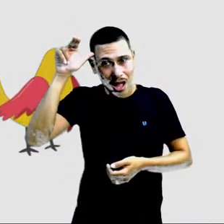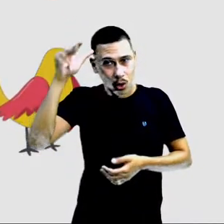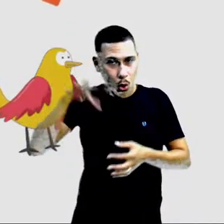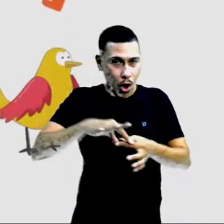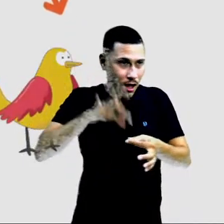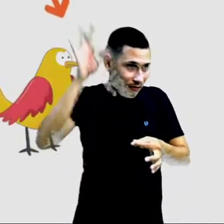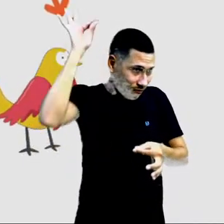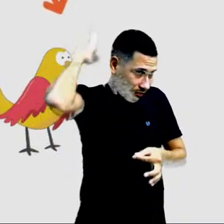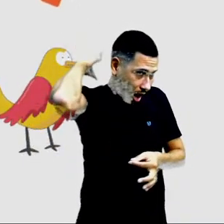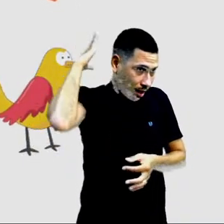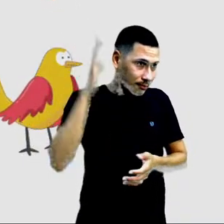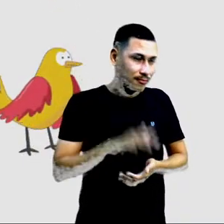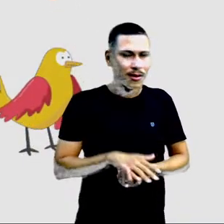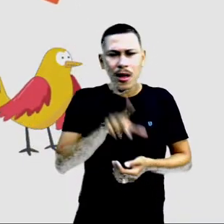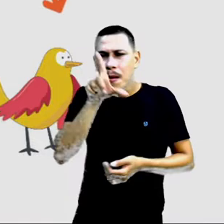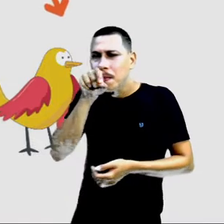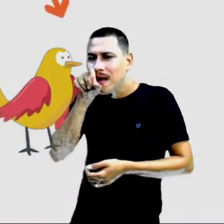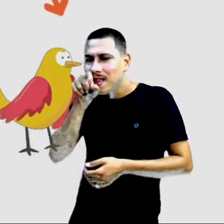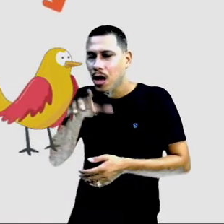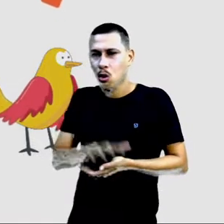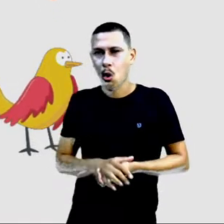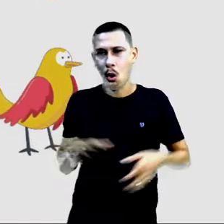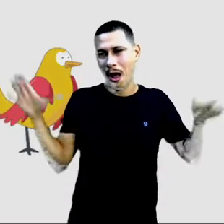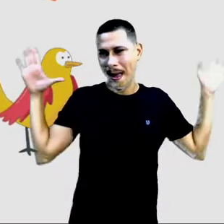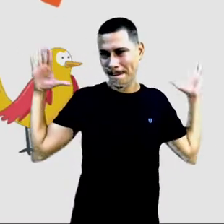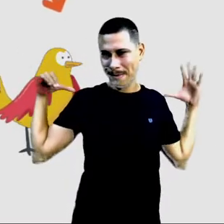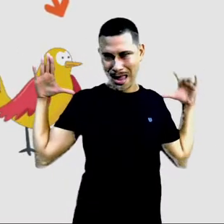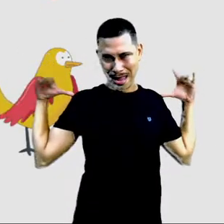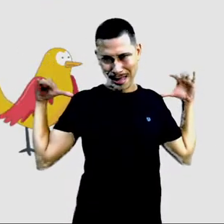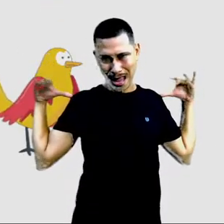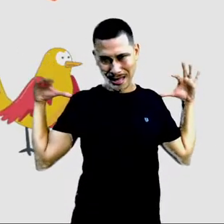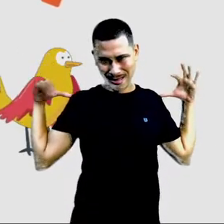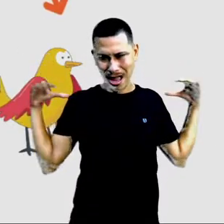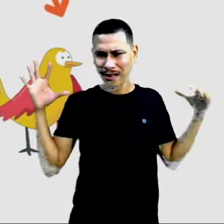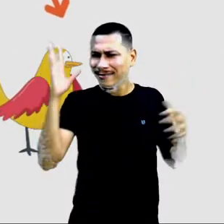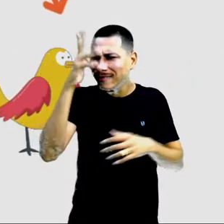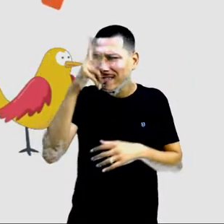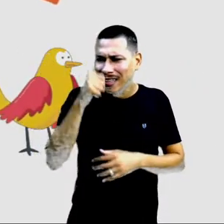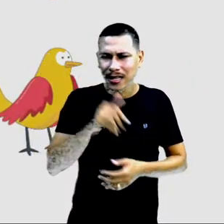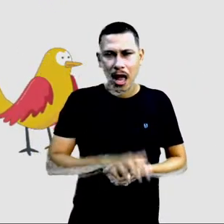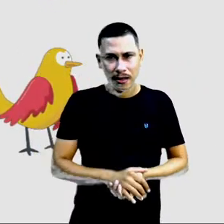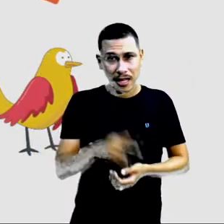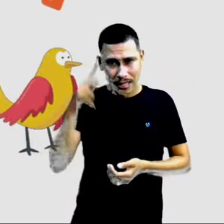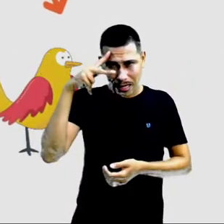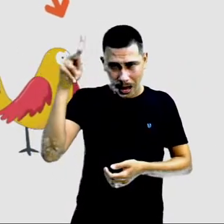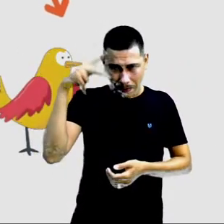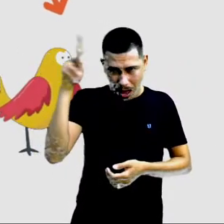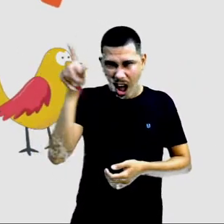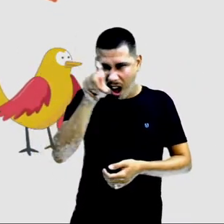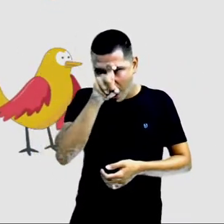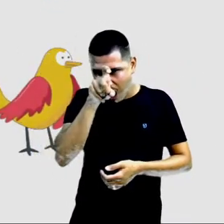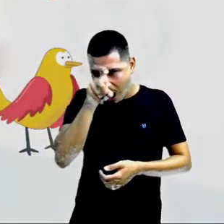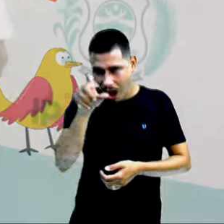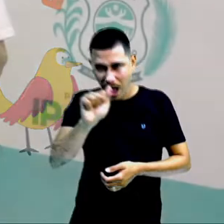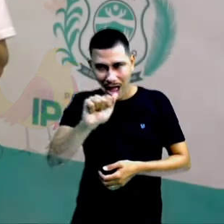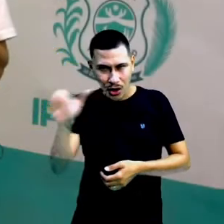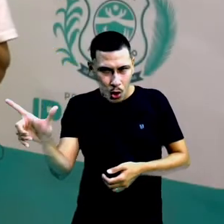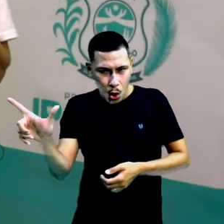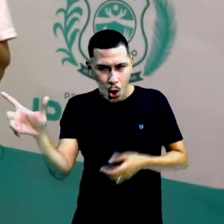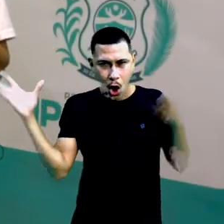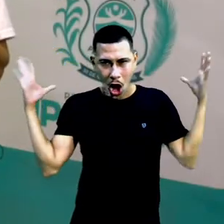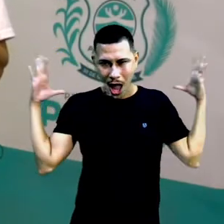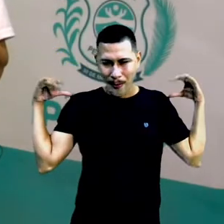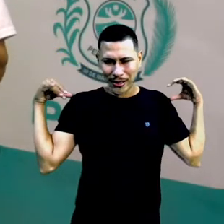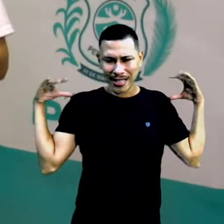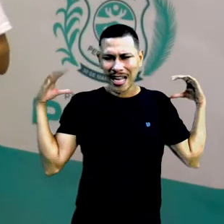penas, e são penas lindas. Lembra da arara azul? Penas lindas, uma